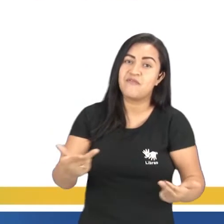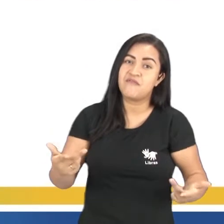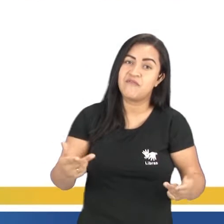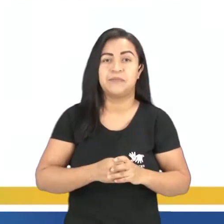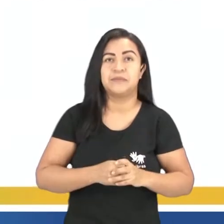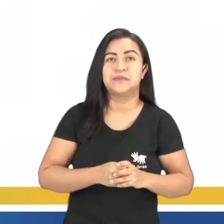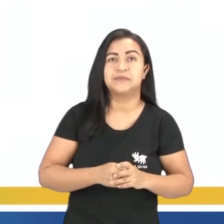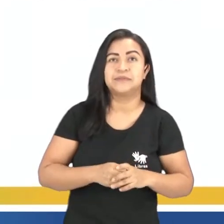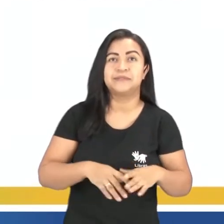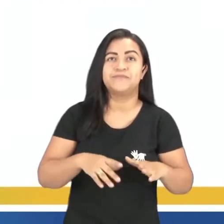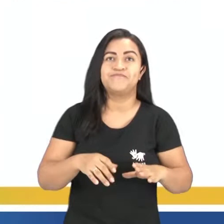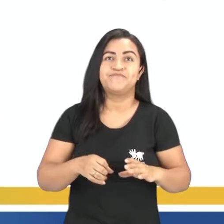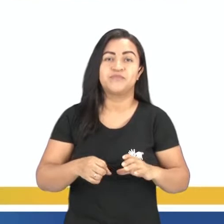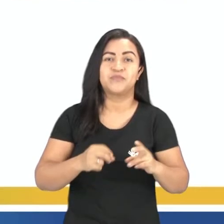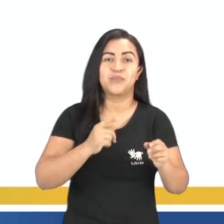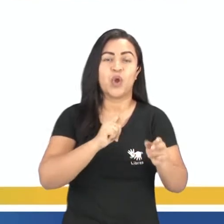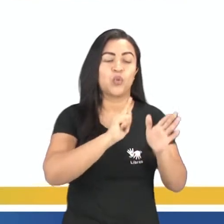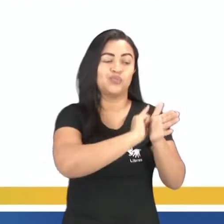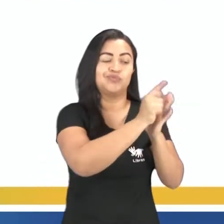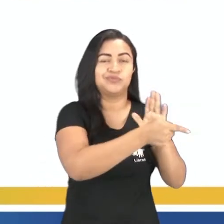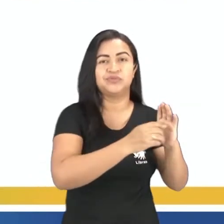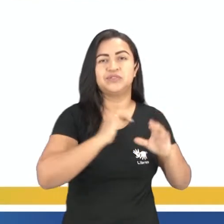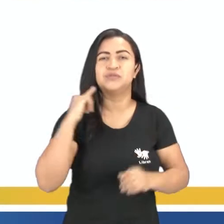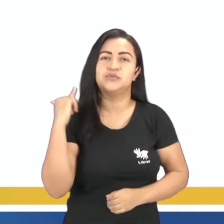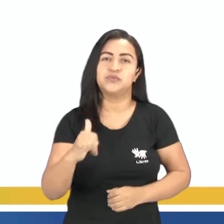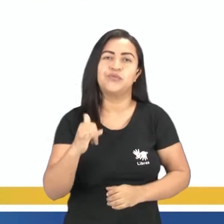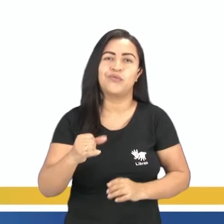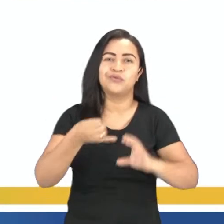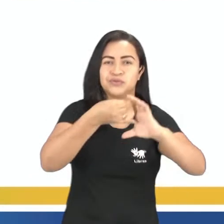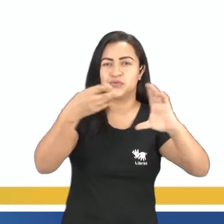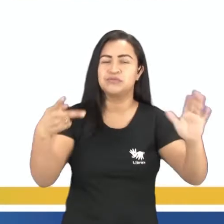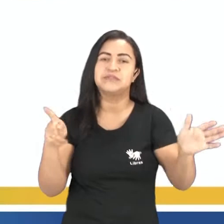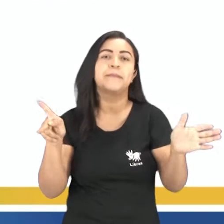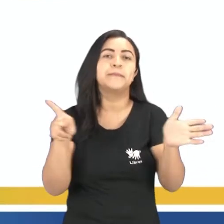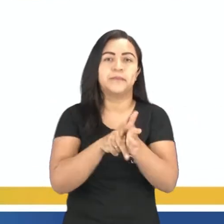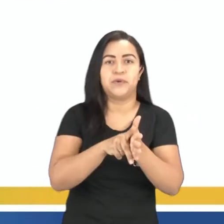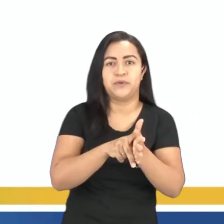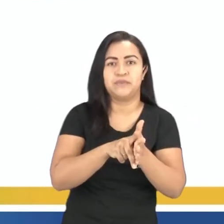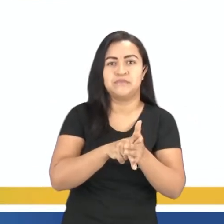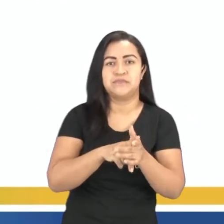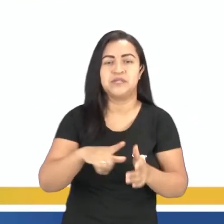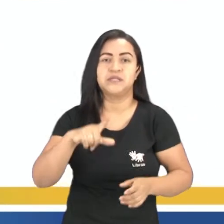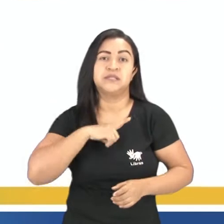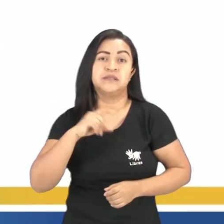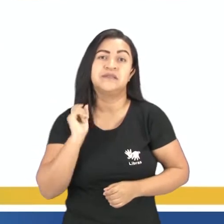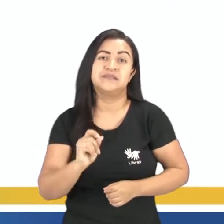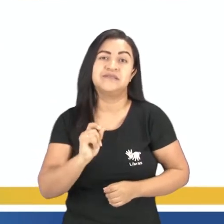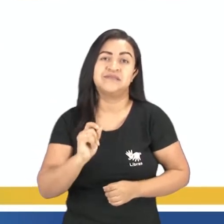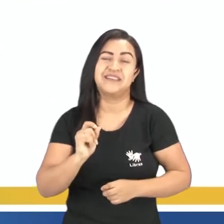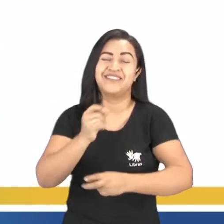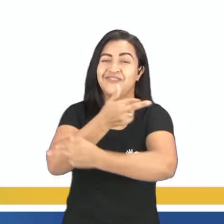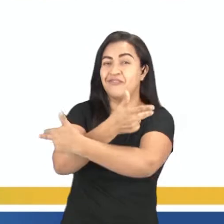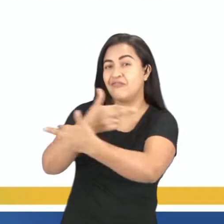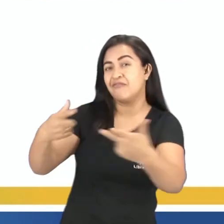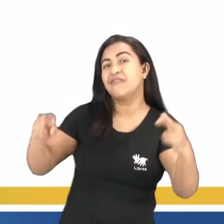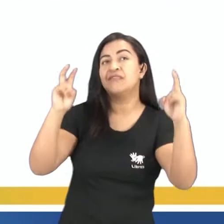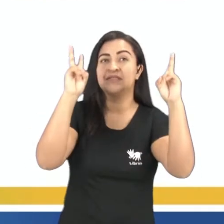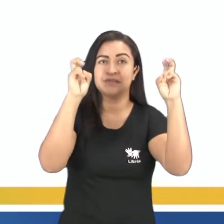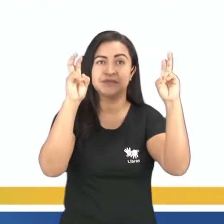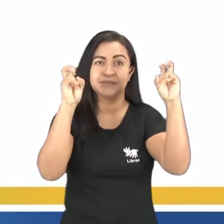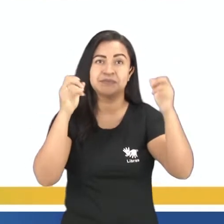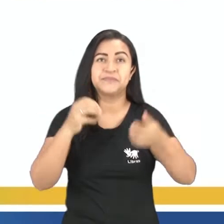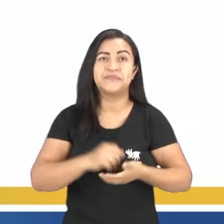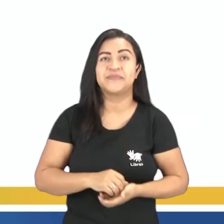vários contos. O gênero conta, por suas próprias características, admite uma grande diversidade temática,